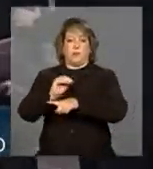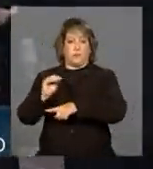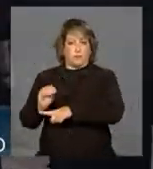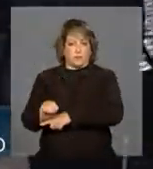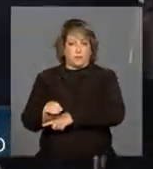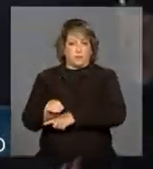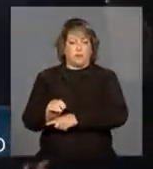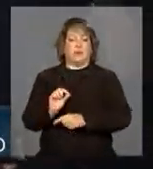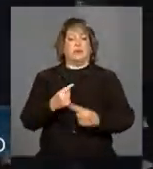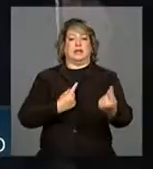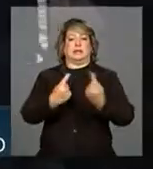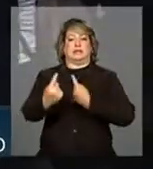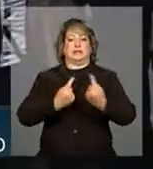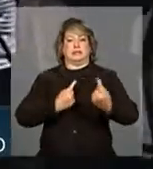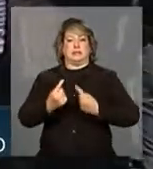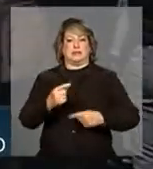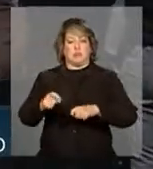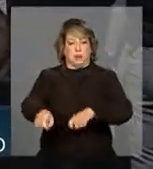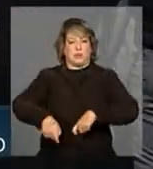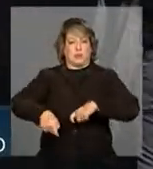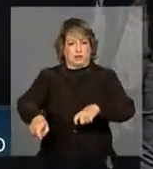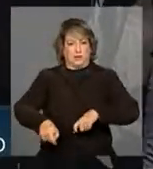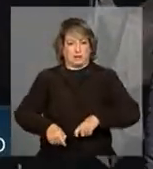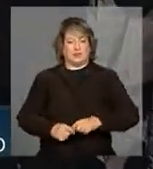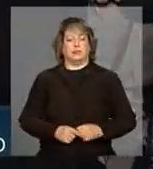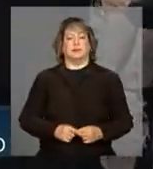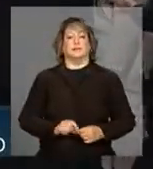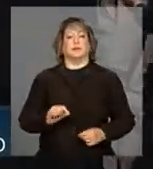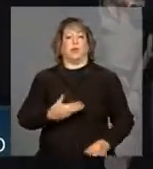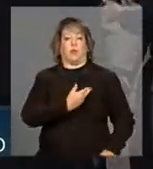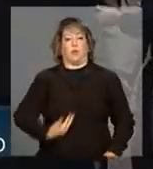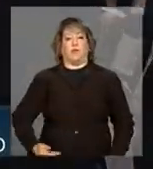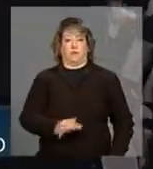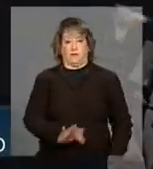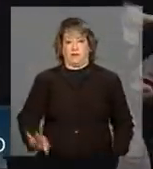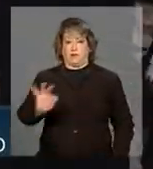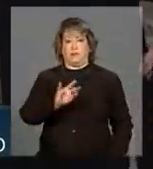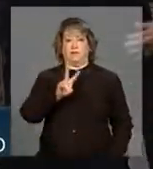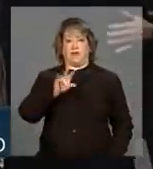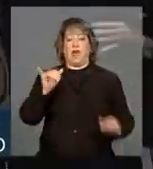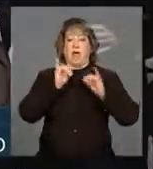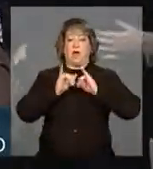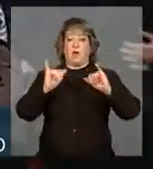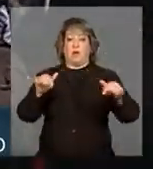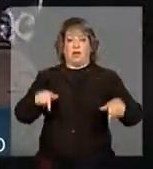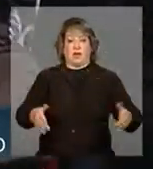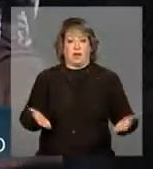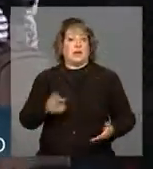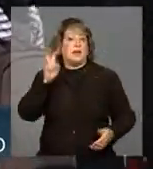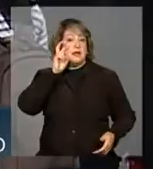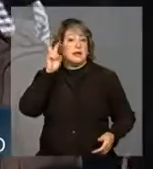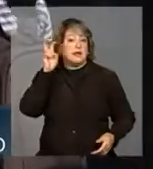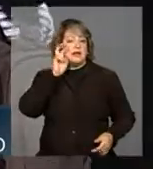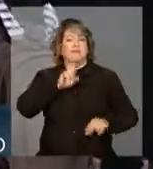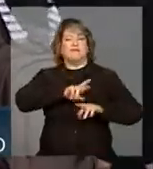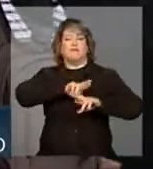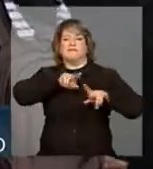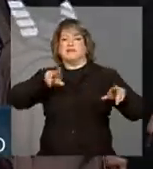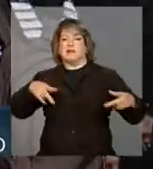de estradas rurais. O governo federal vai anunciar nesta quinta-feira uma série de medidas